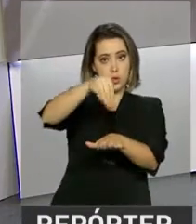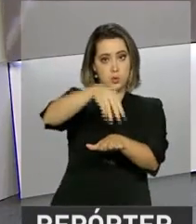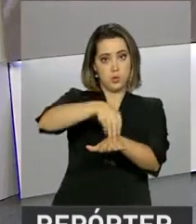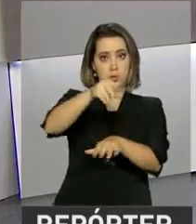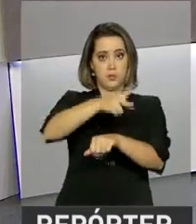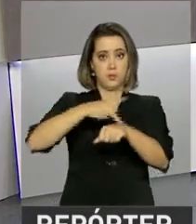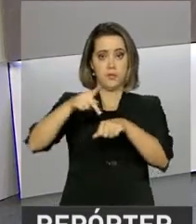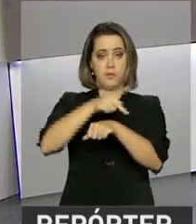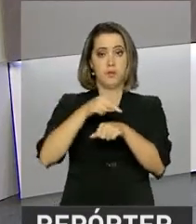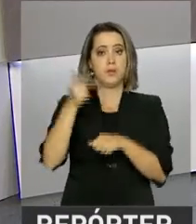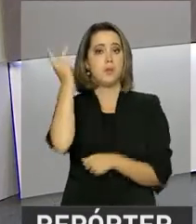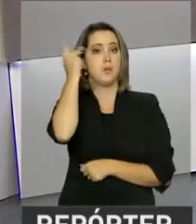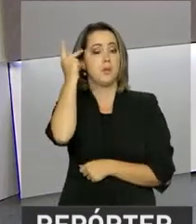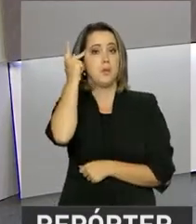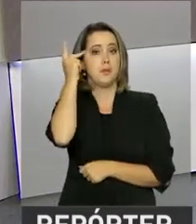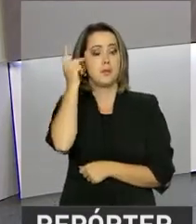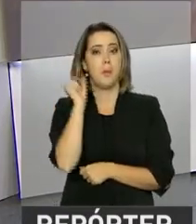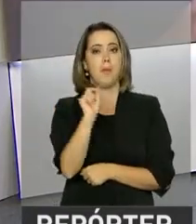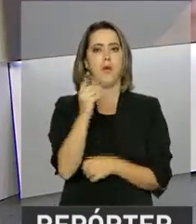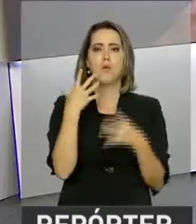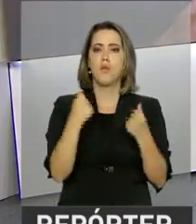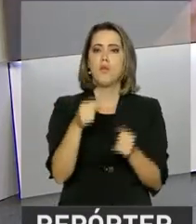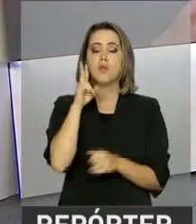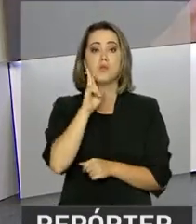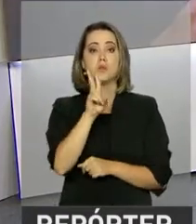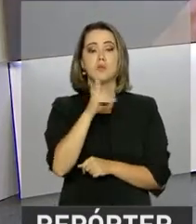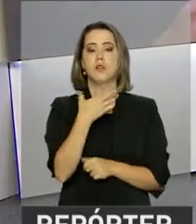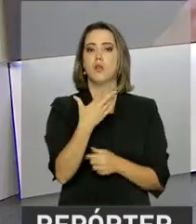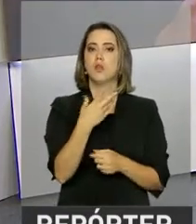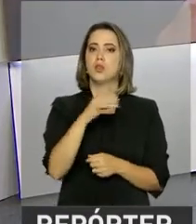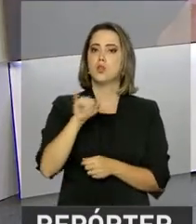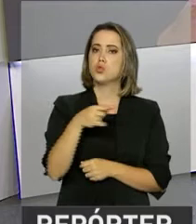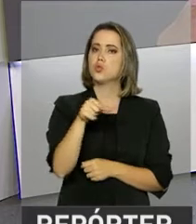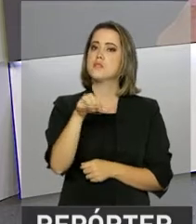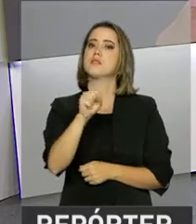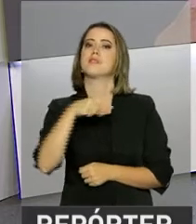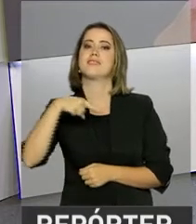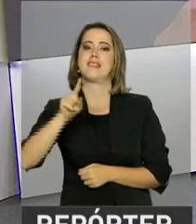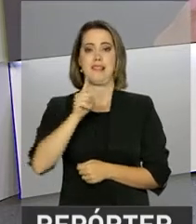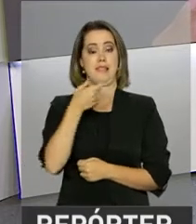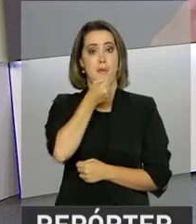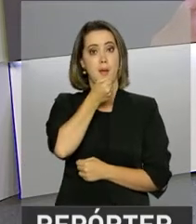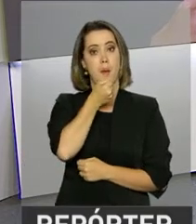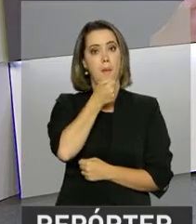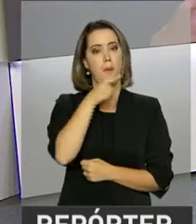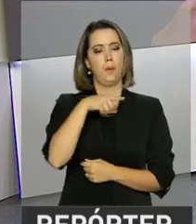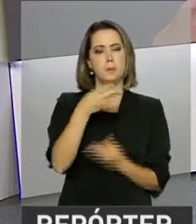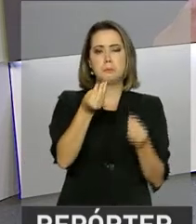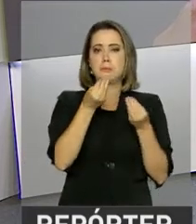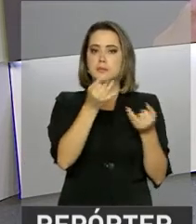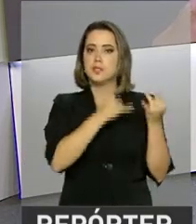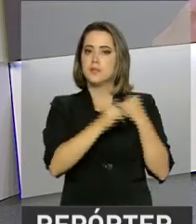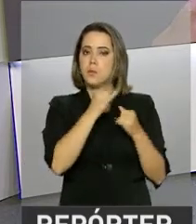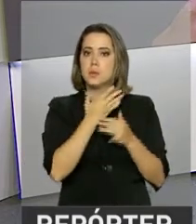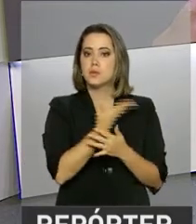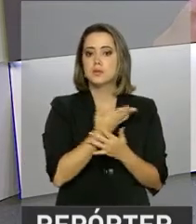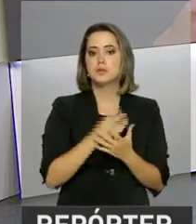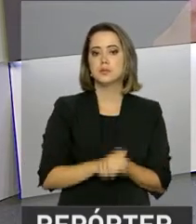encontro acontece em São Paulo e é para lá que nós vamos conversar com o José Luiz Filho, que tem as informações para a gente. José, boa tarde.